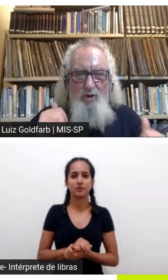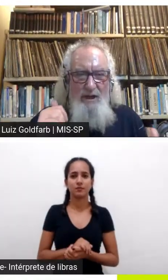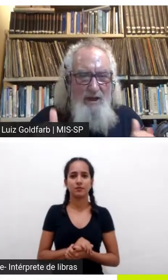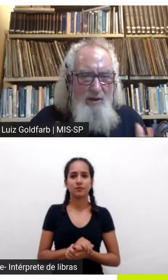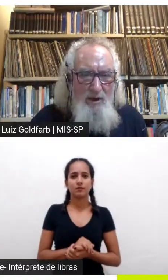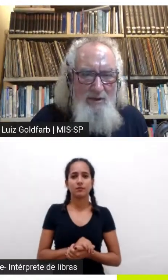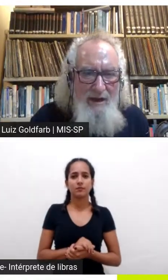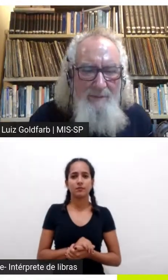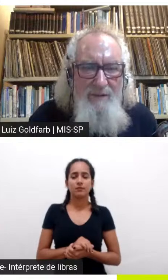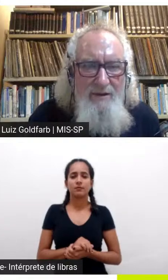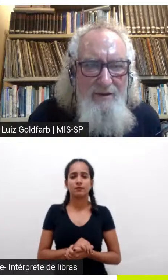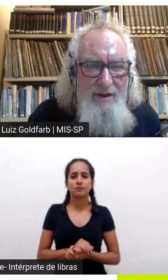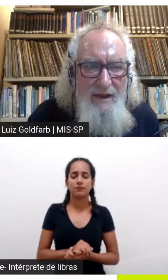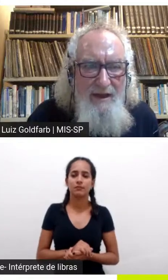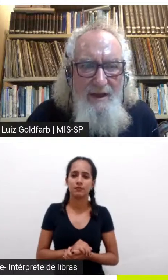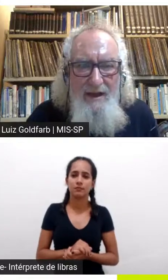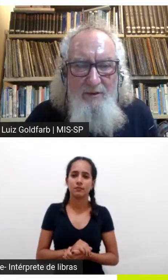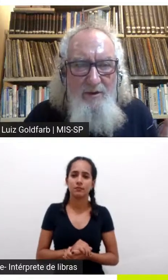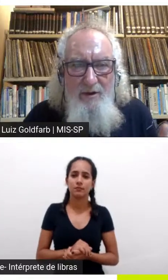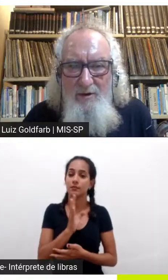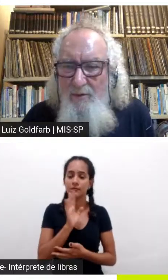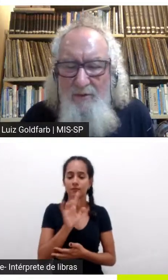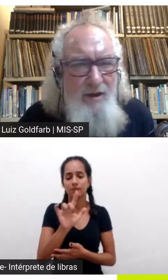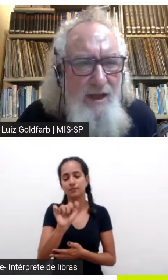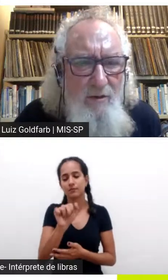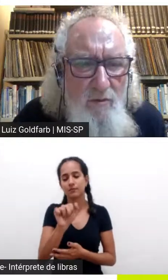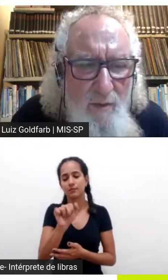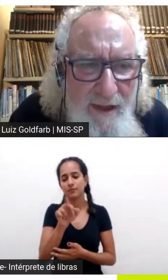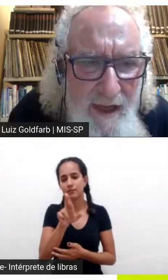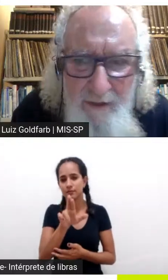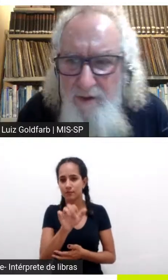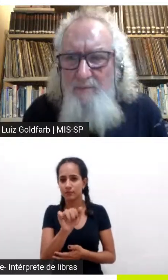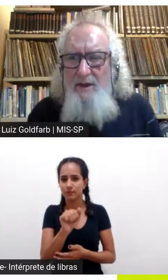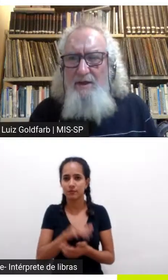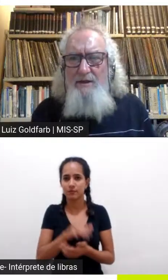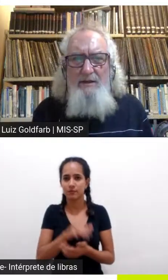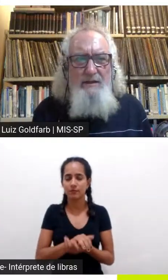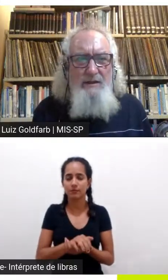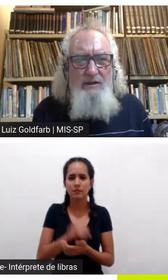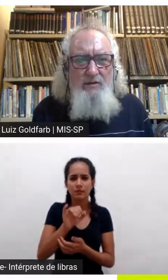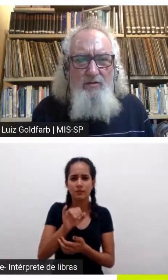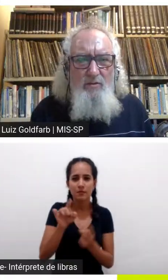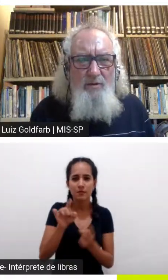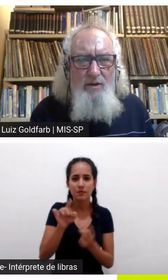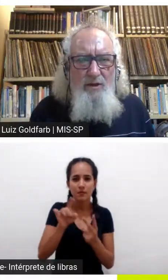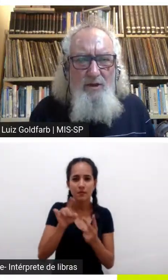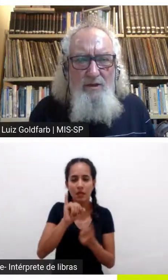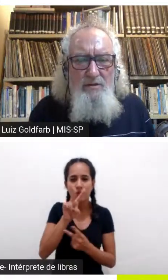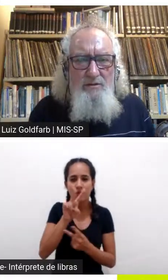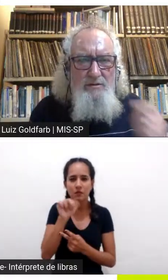muito legal Laura o Ivan tem algum comentário também? é sim